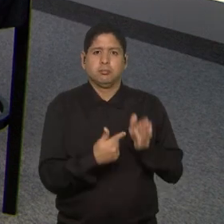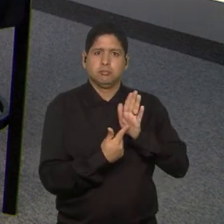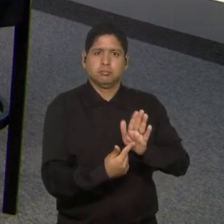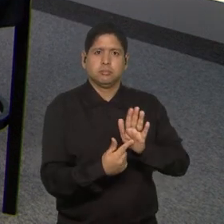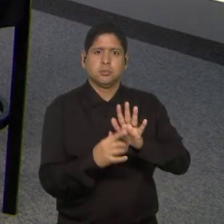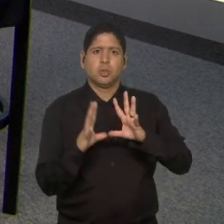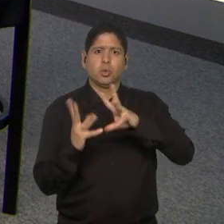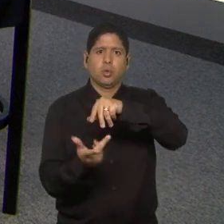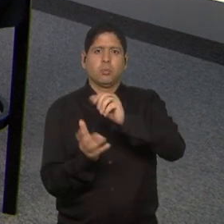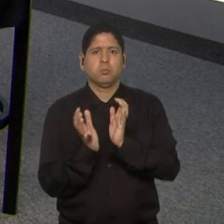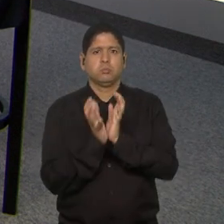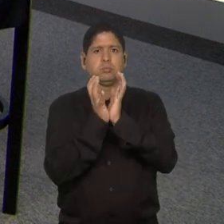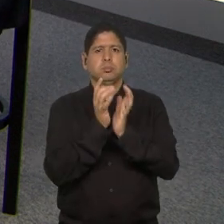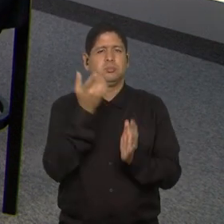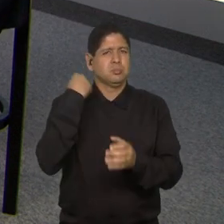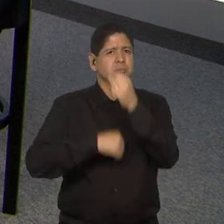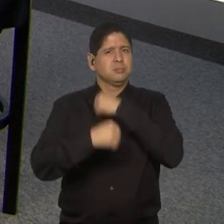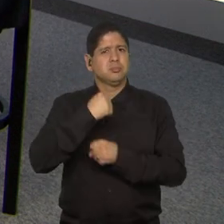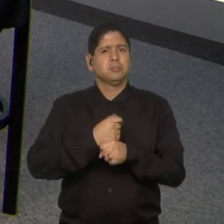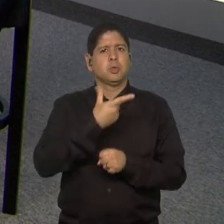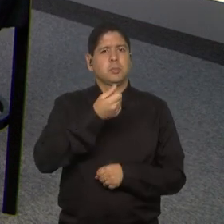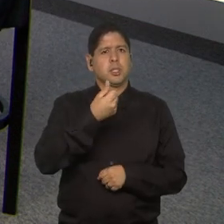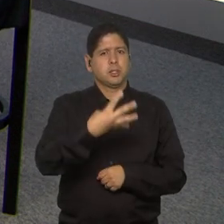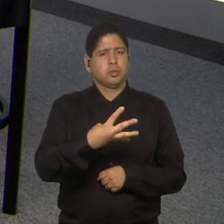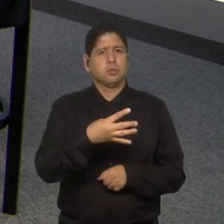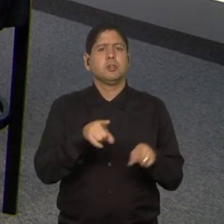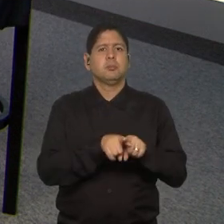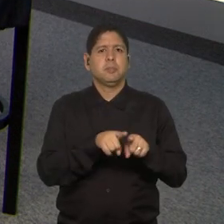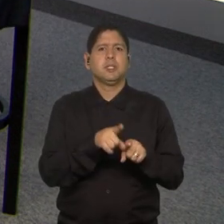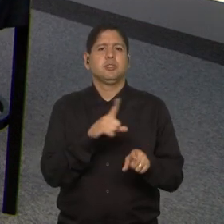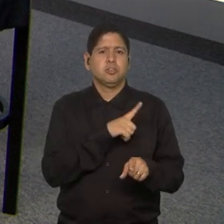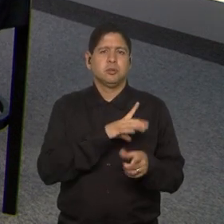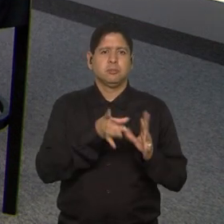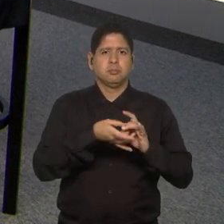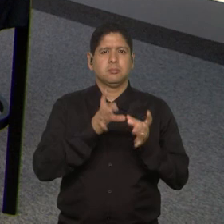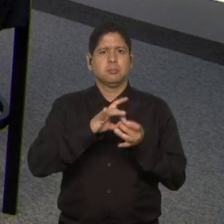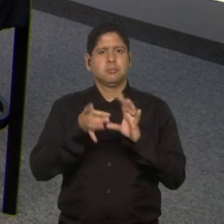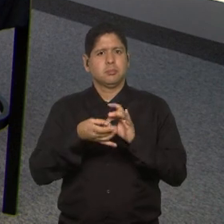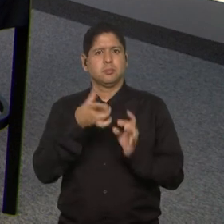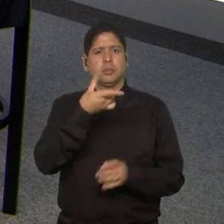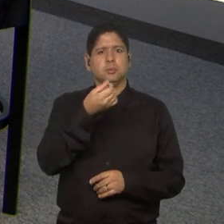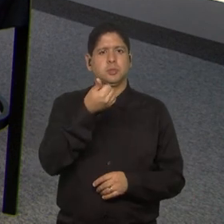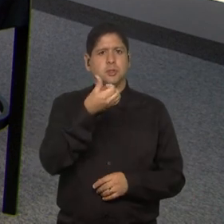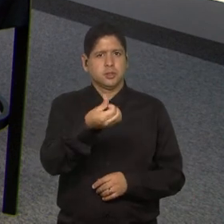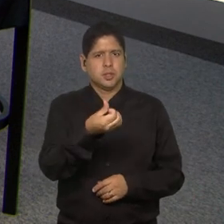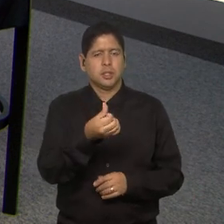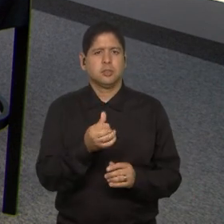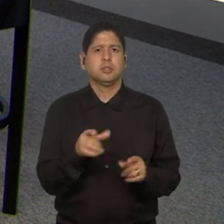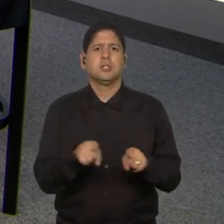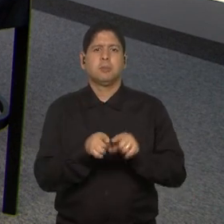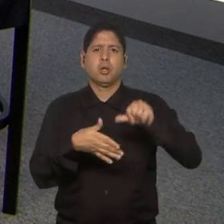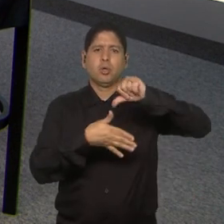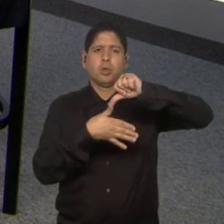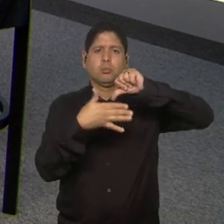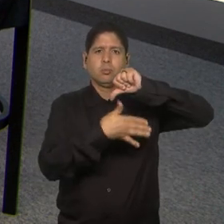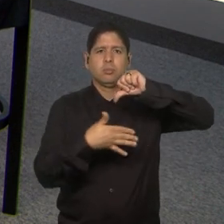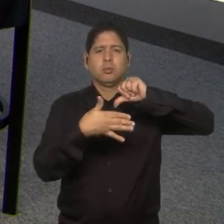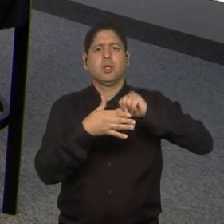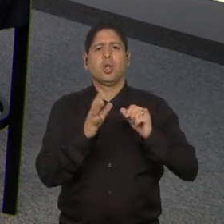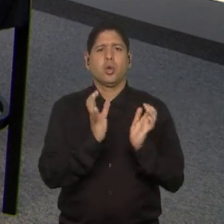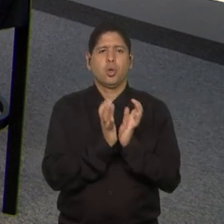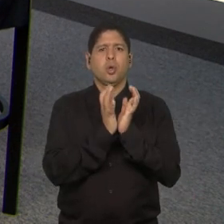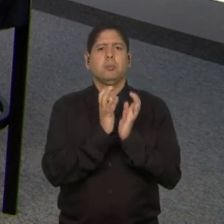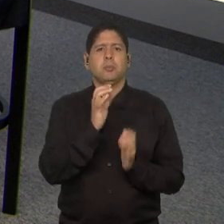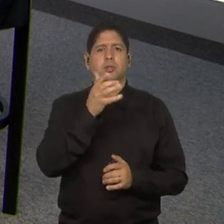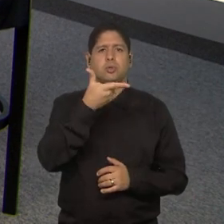a Copa do Mundo de 2014, depois tivemos as Olimpíadas de 2016, Copa América de 2019. Então,